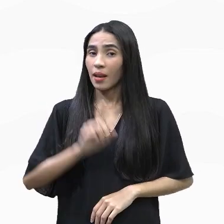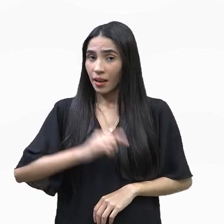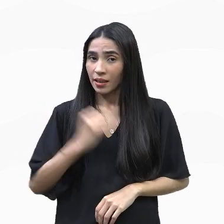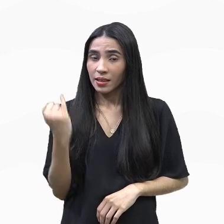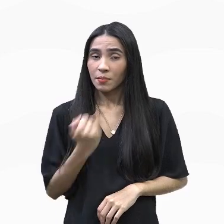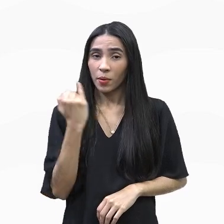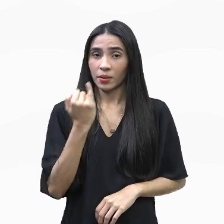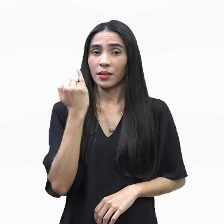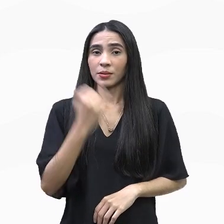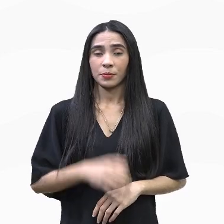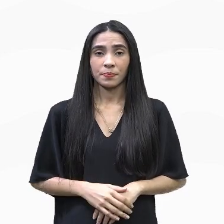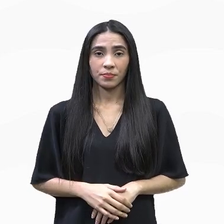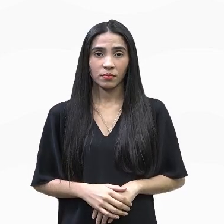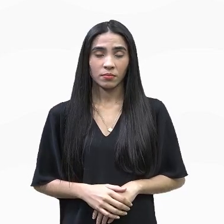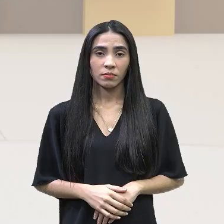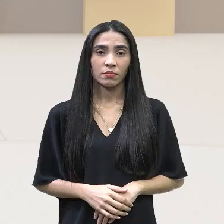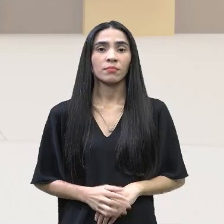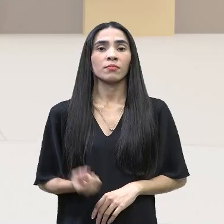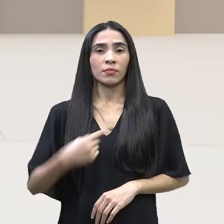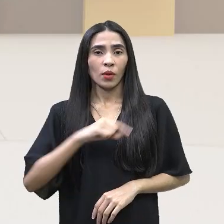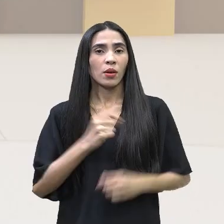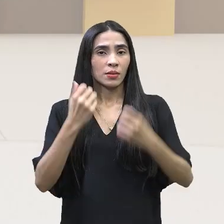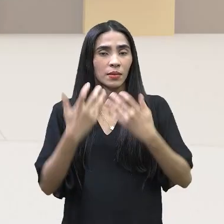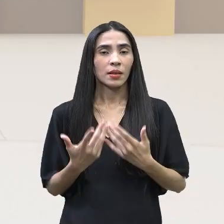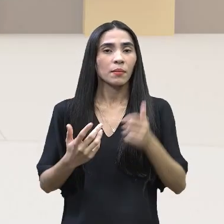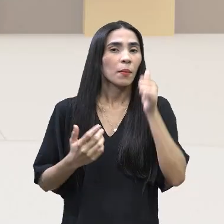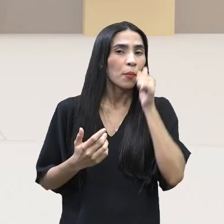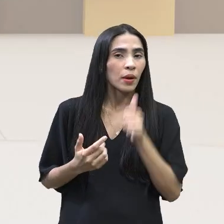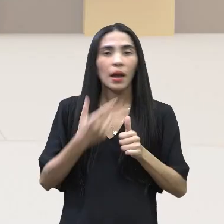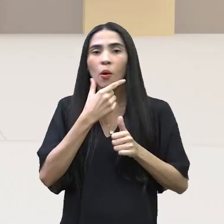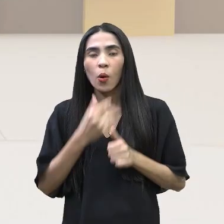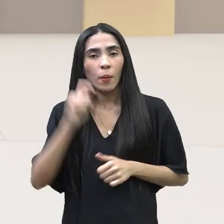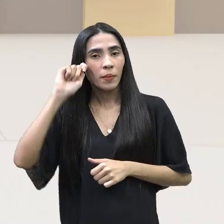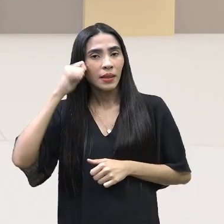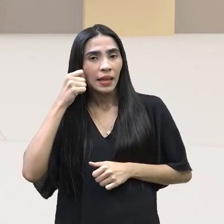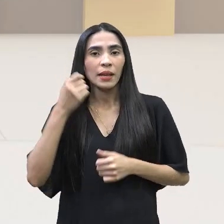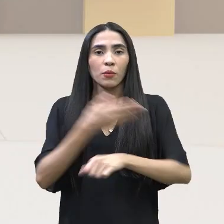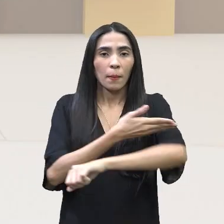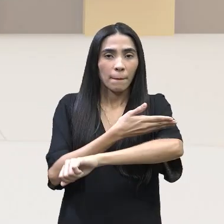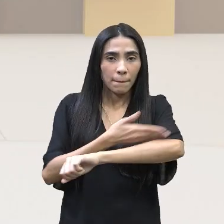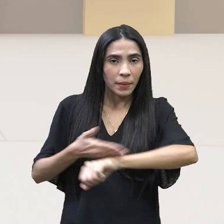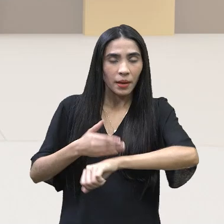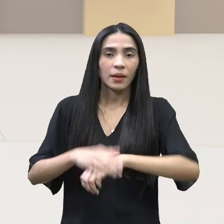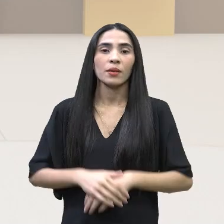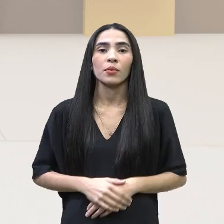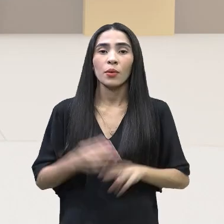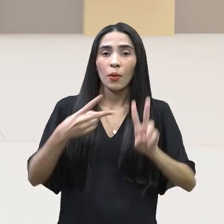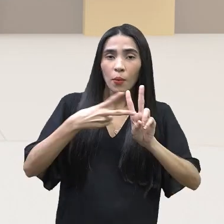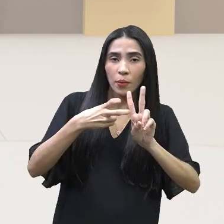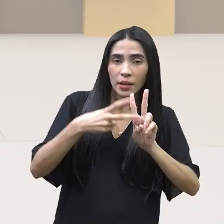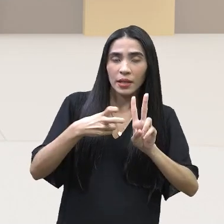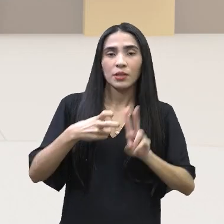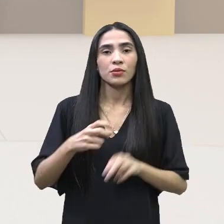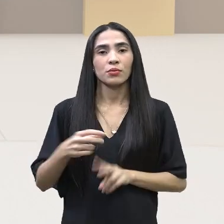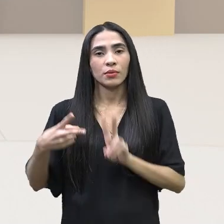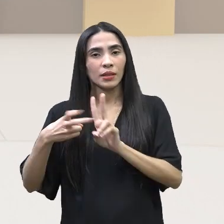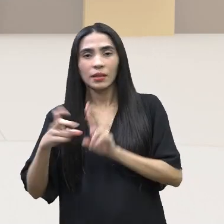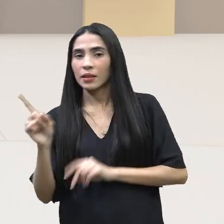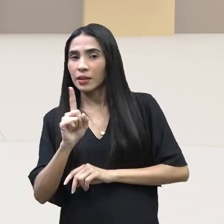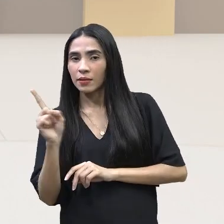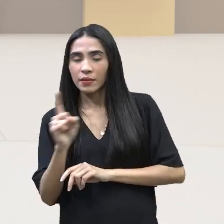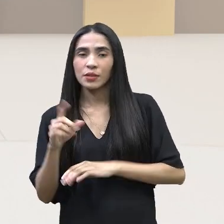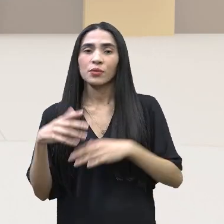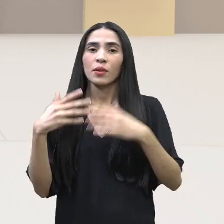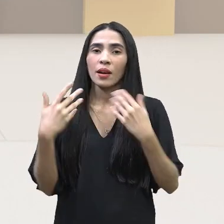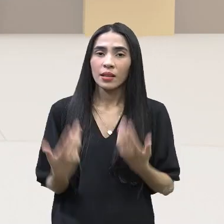importante, né? Nós falamos de homem, mulher, de negro, de branco, do índio, do não índio, né?